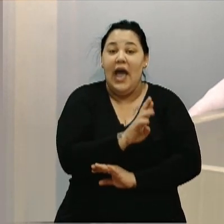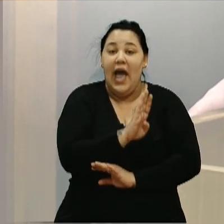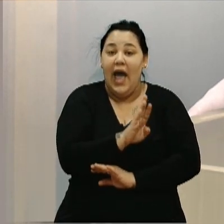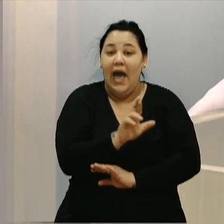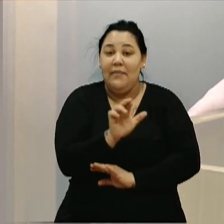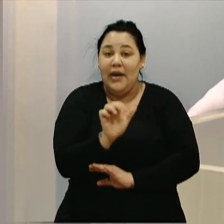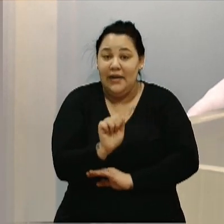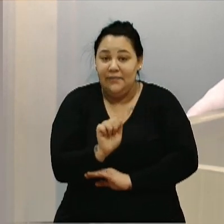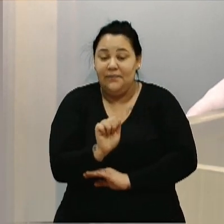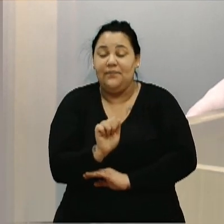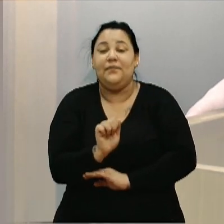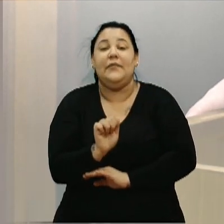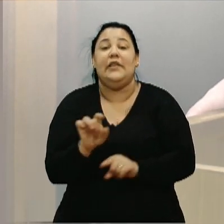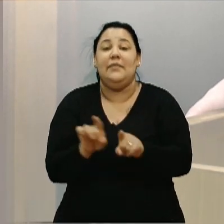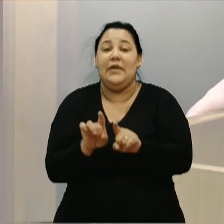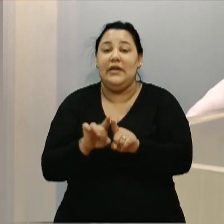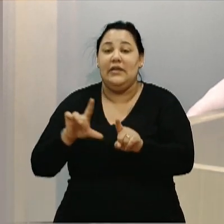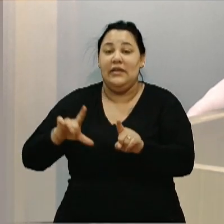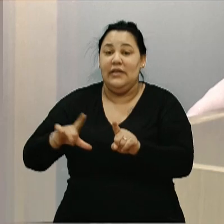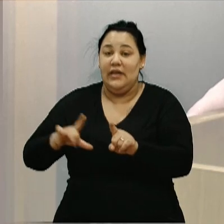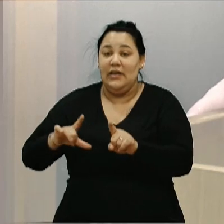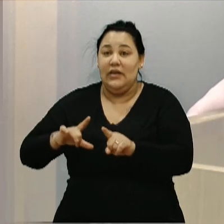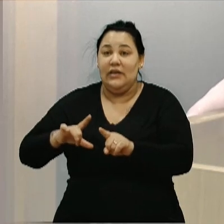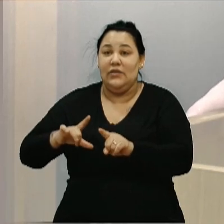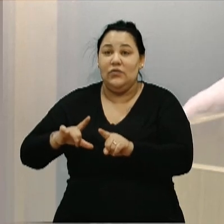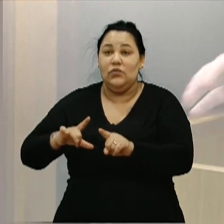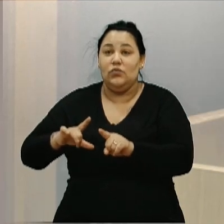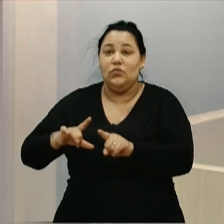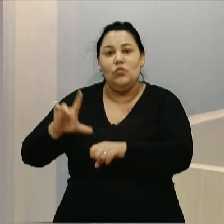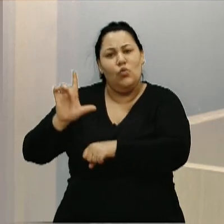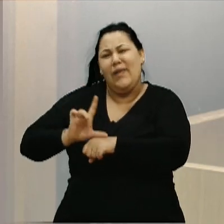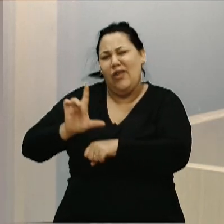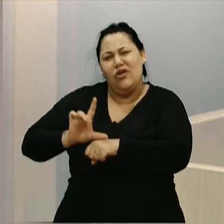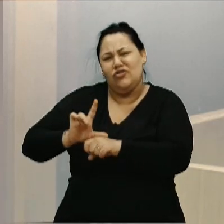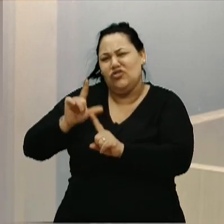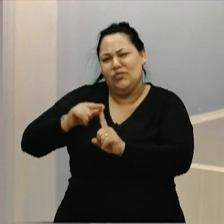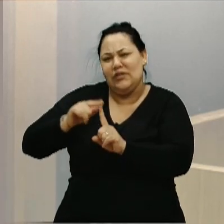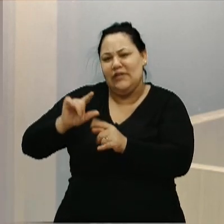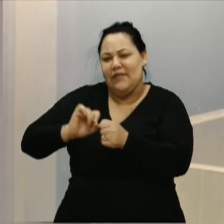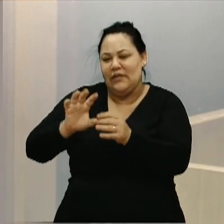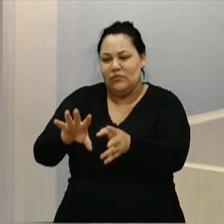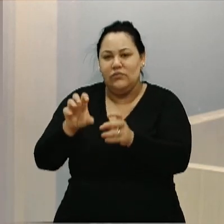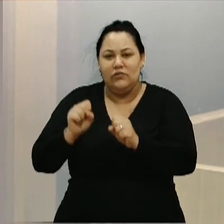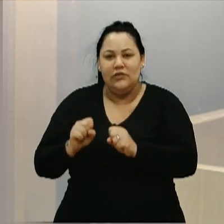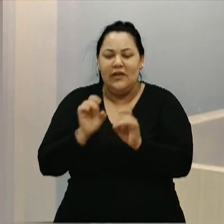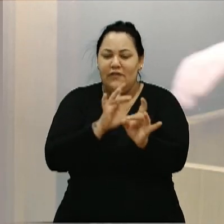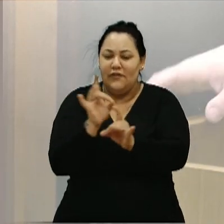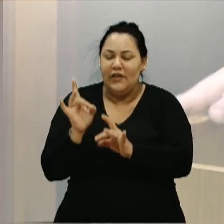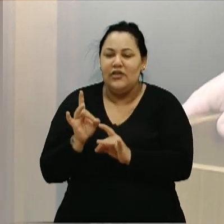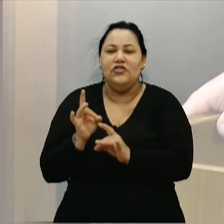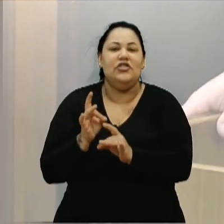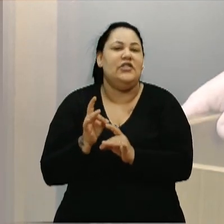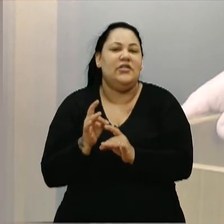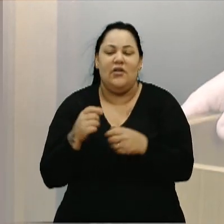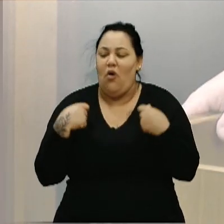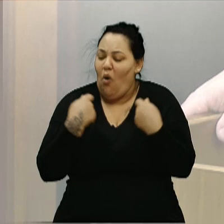bazar social da entidade, o qual recebe doação, qualifica e comercializa preços módicos, roupas, calçados,